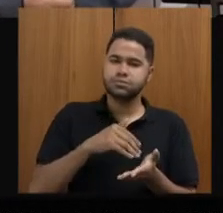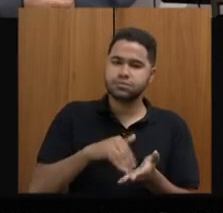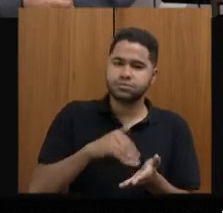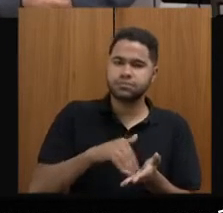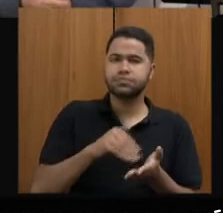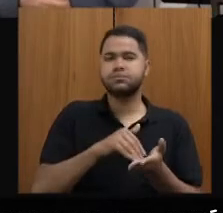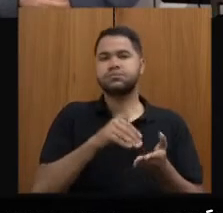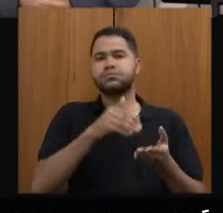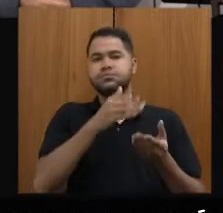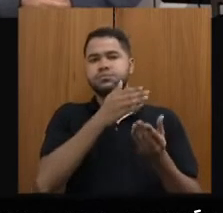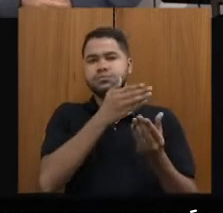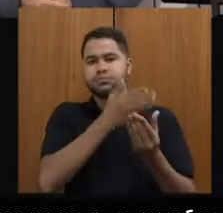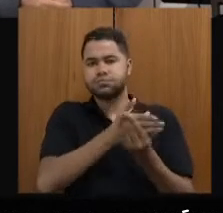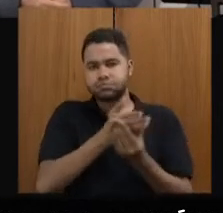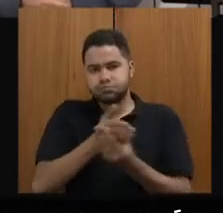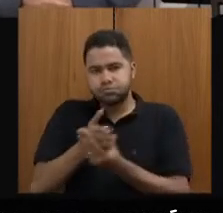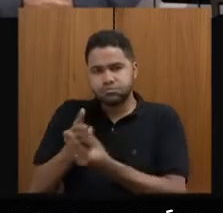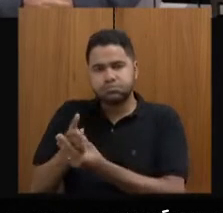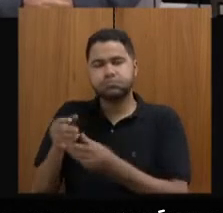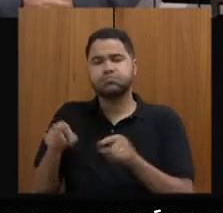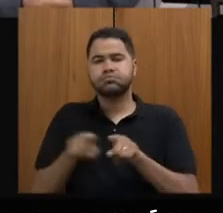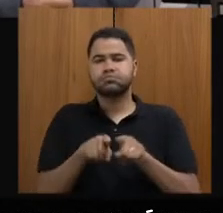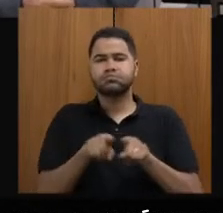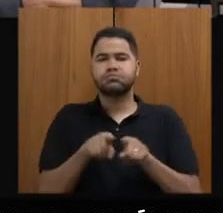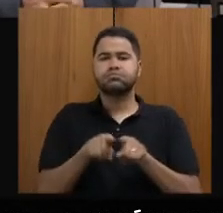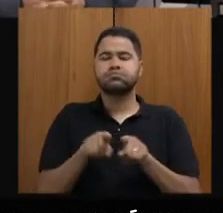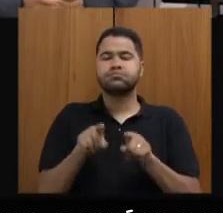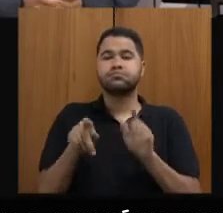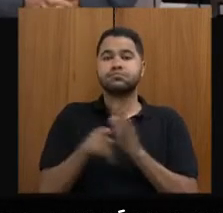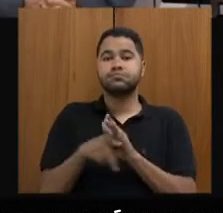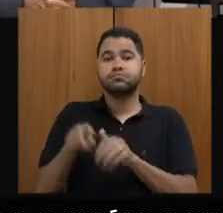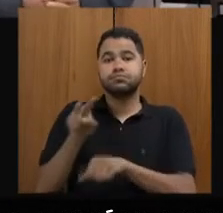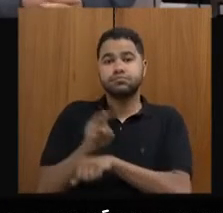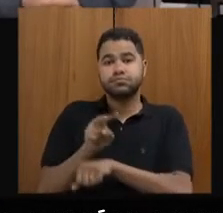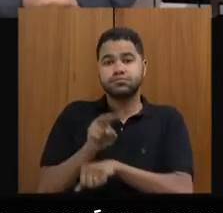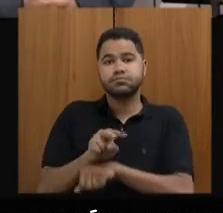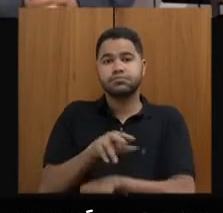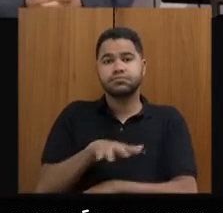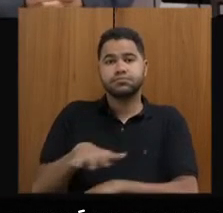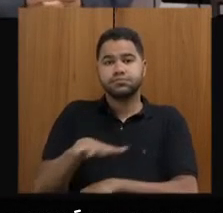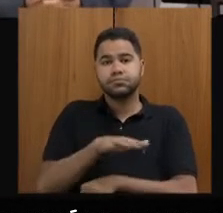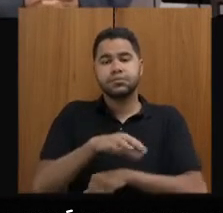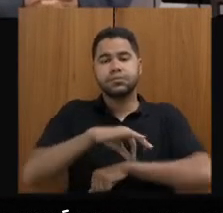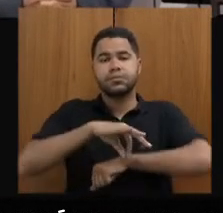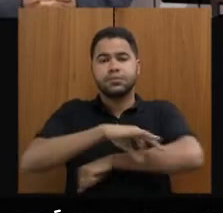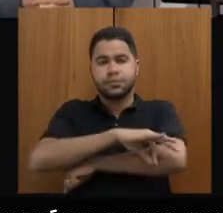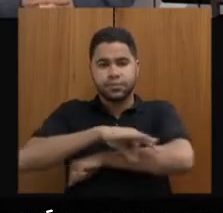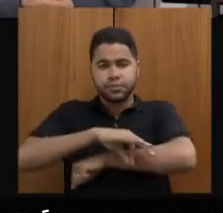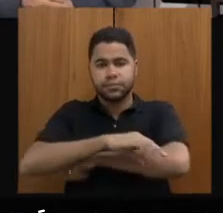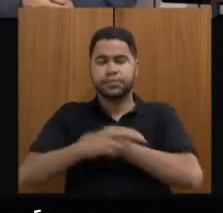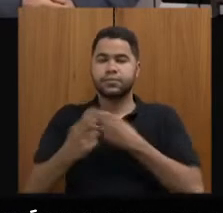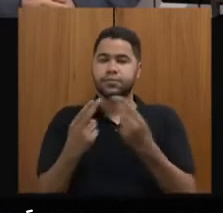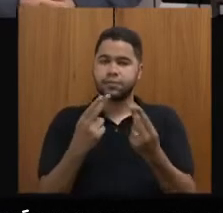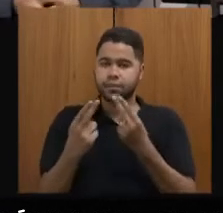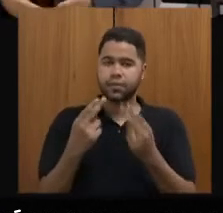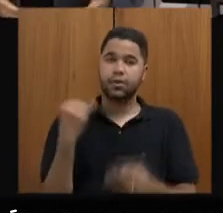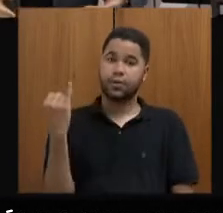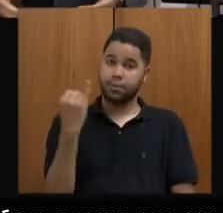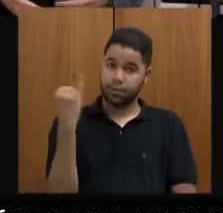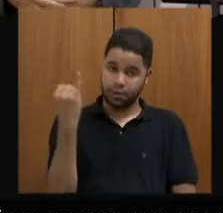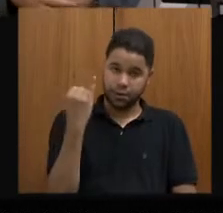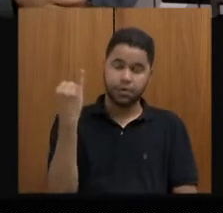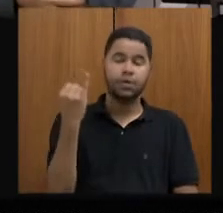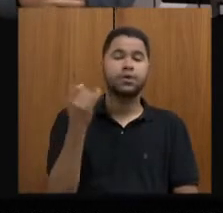de Minas Gerais, realização do Seminário Internacional sobre a preservação de acervos de arquitetura e urbanismo. É muito importante isso.